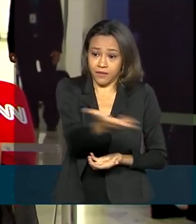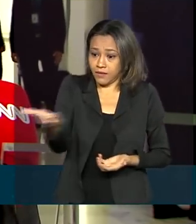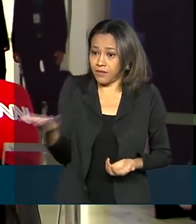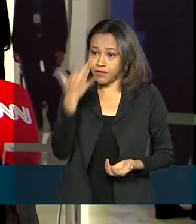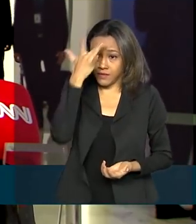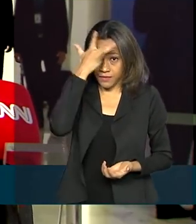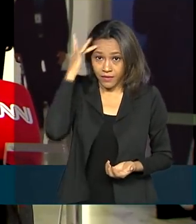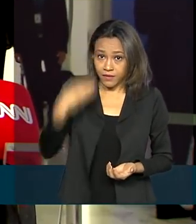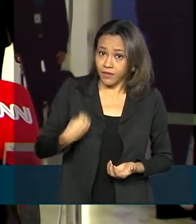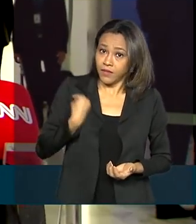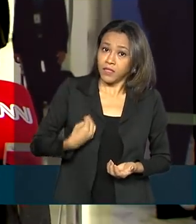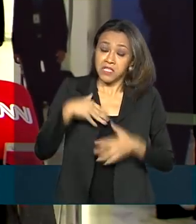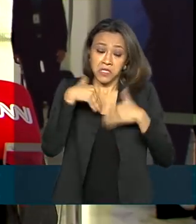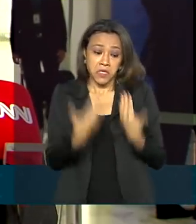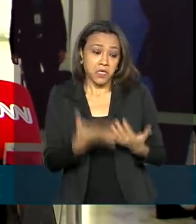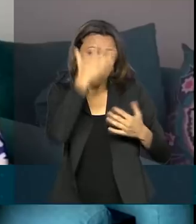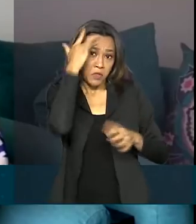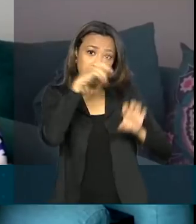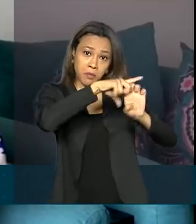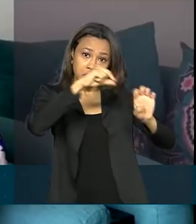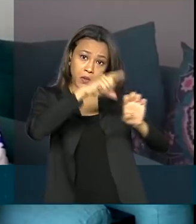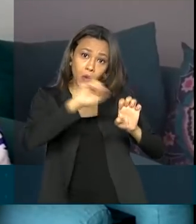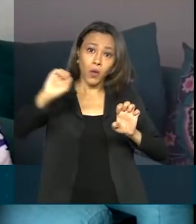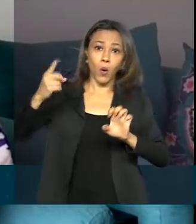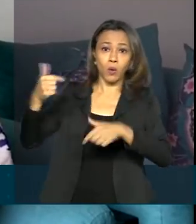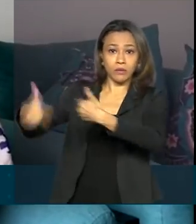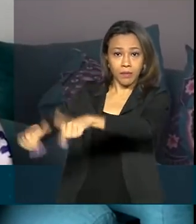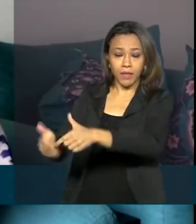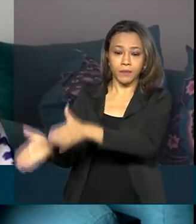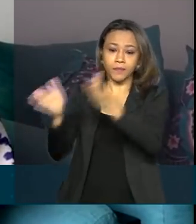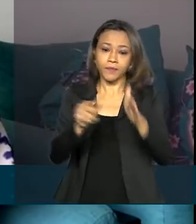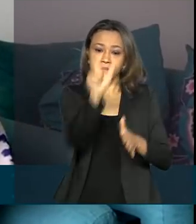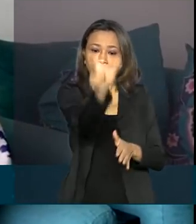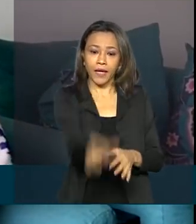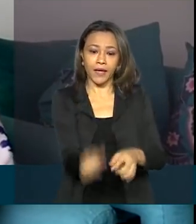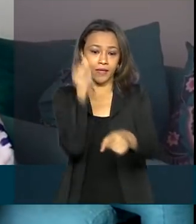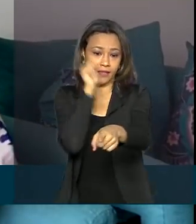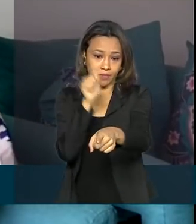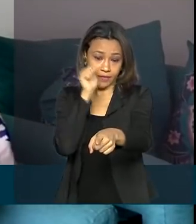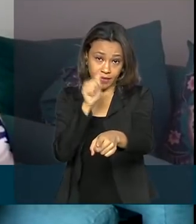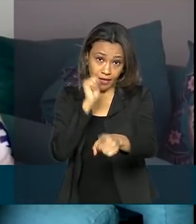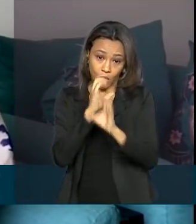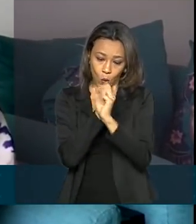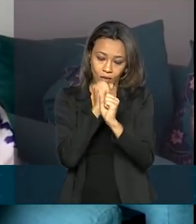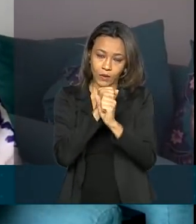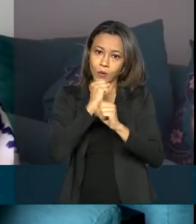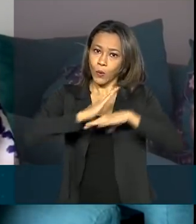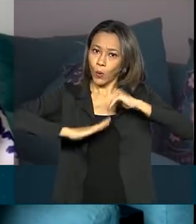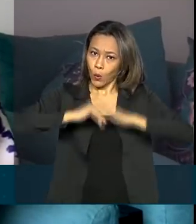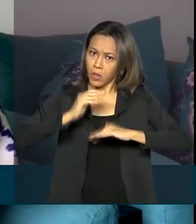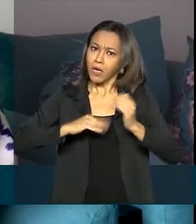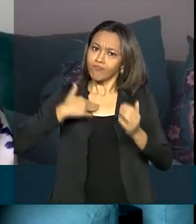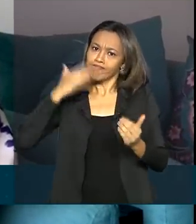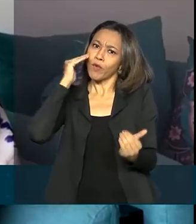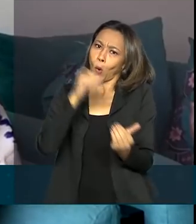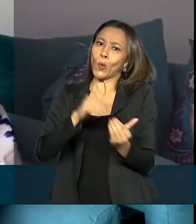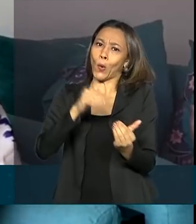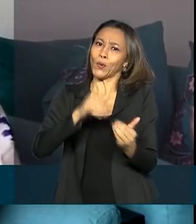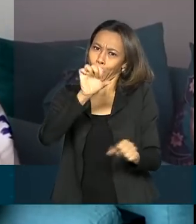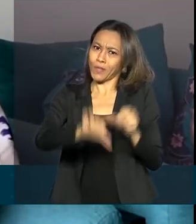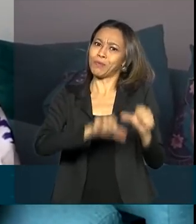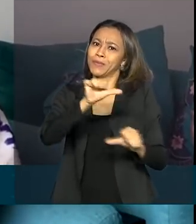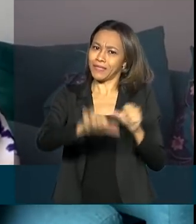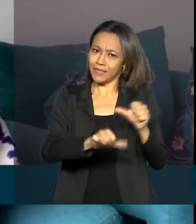seja ele empreendedor, seja ele trabalhador. A contadora Alessandra Amorim aprovou as mudanças promovidas no E-Social.